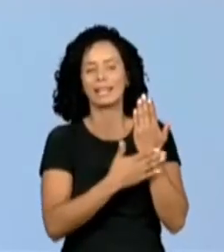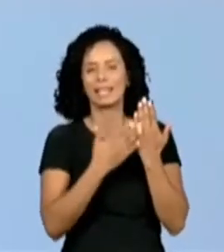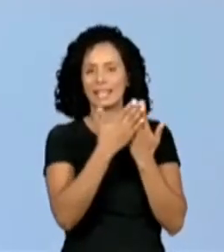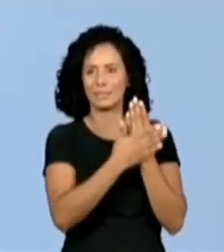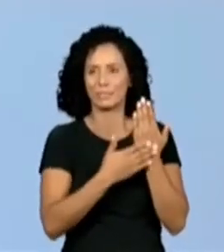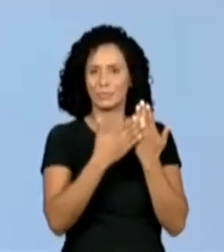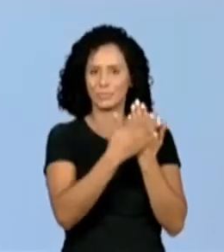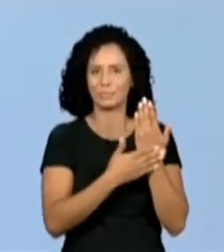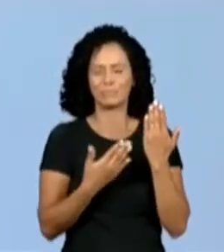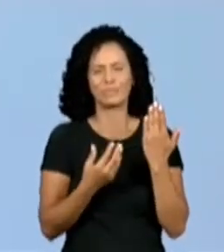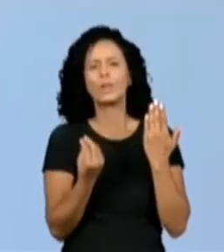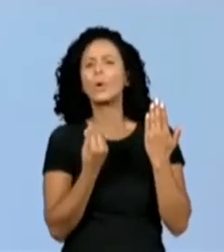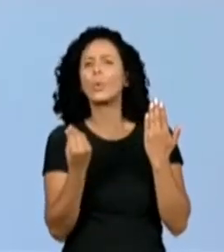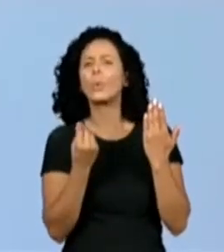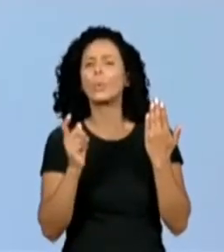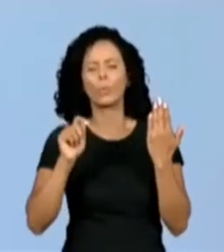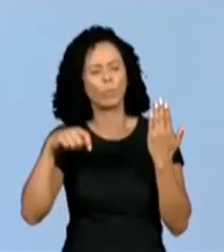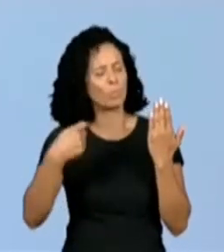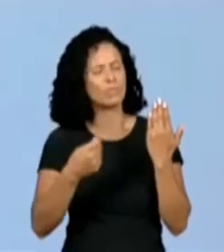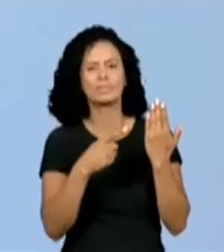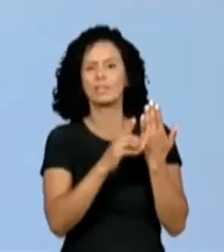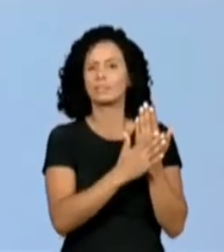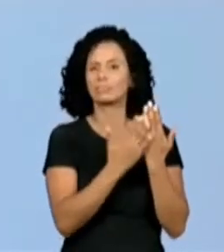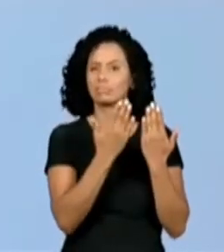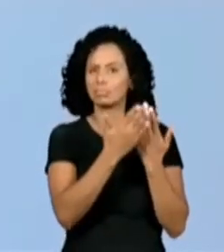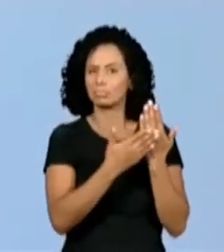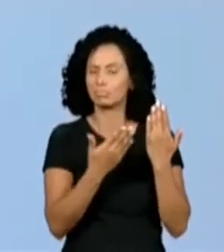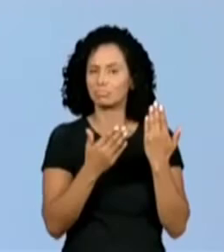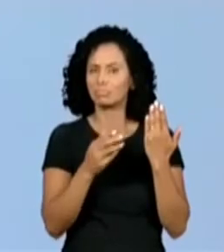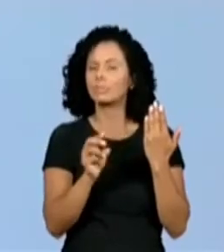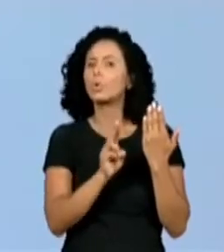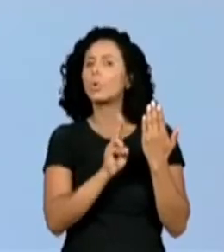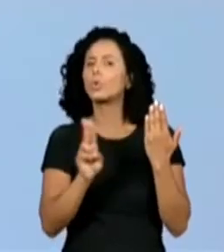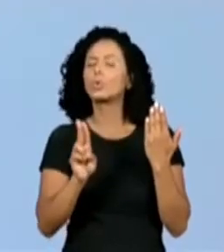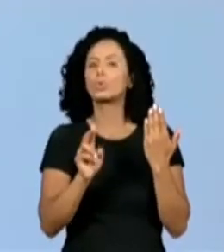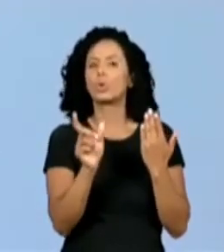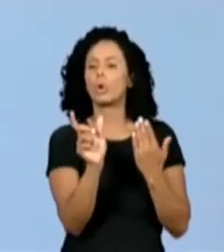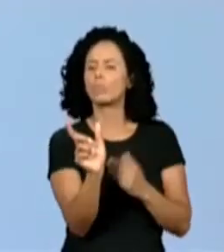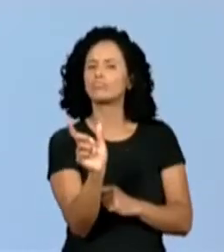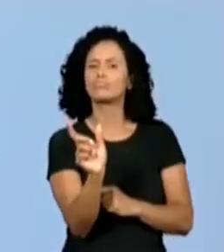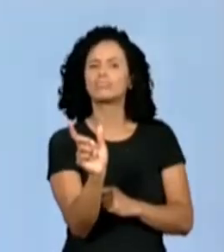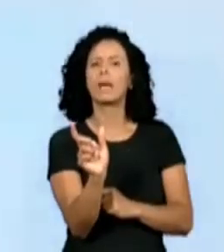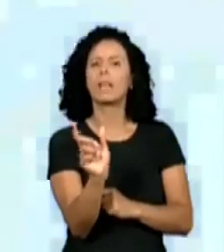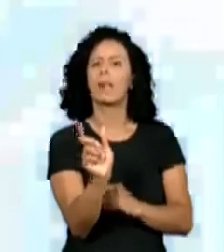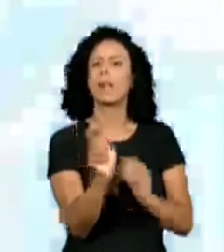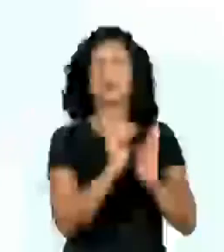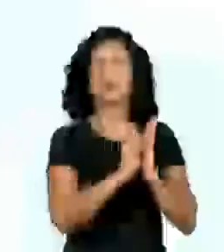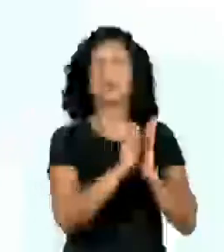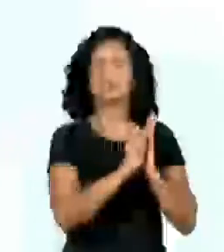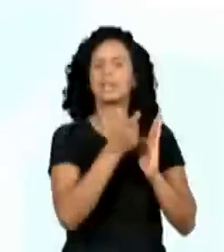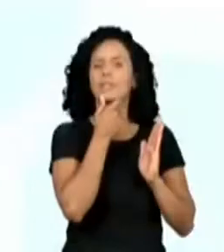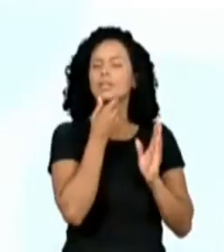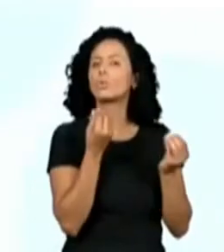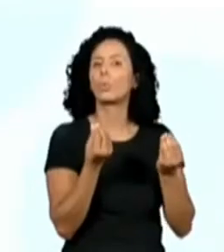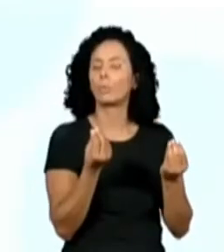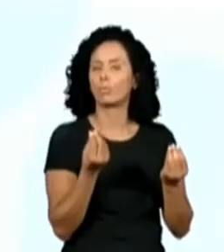Como é que é livro em inglês? Ah, o pessoal está mandando aqui, já participando ali no chat. Very good. Númer 4,